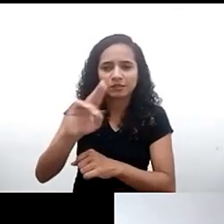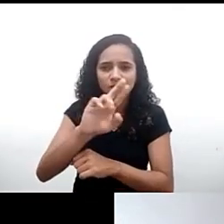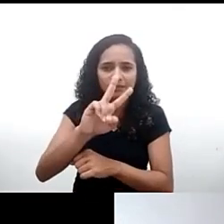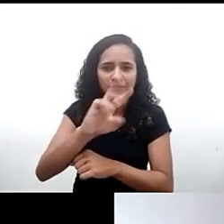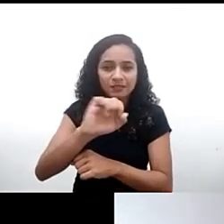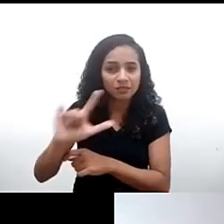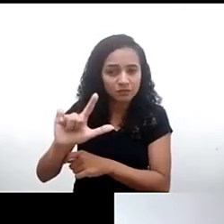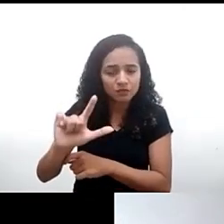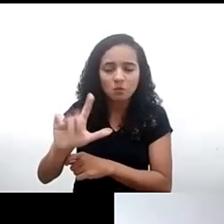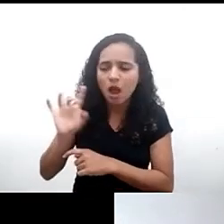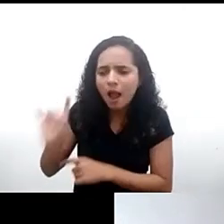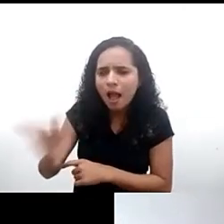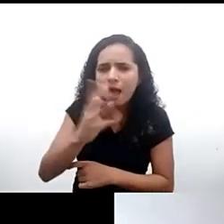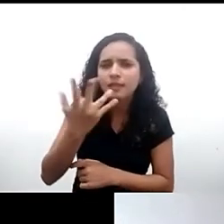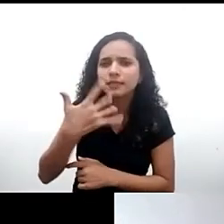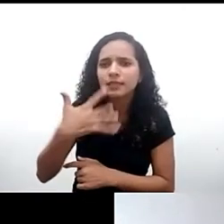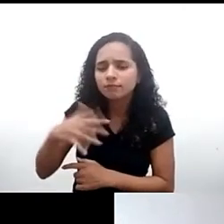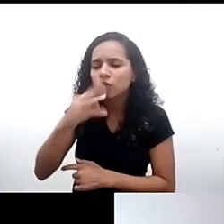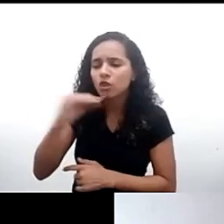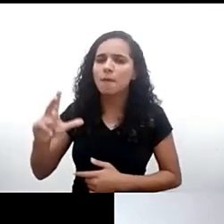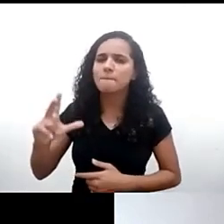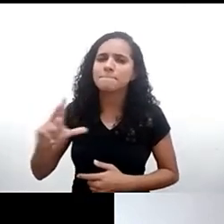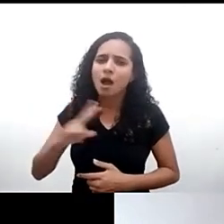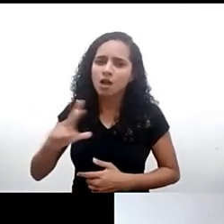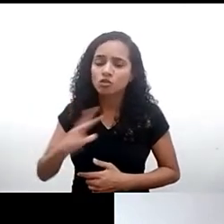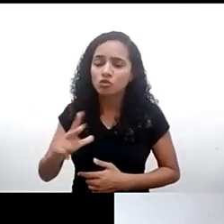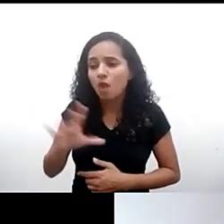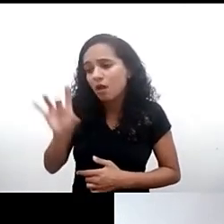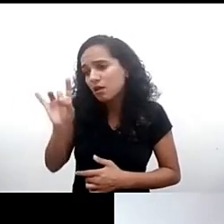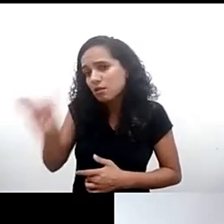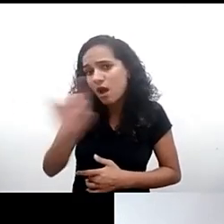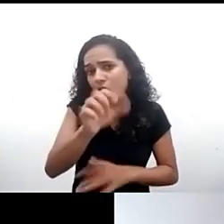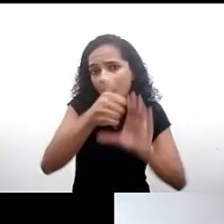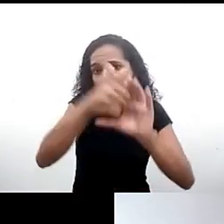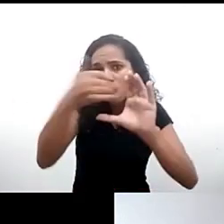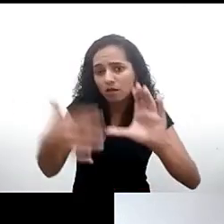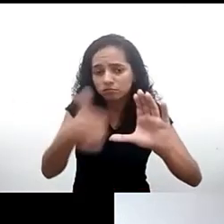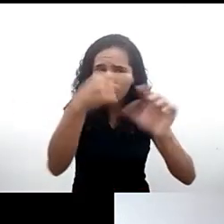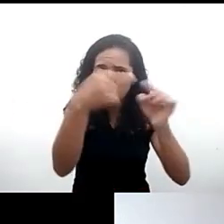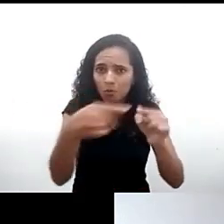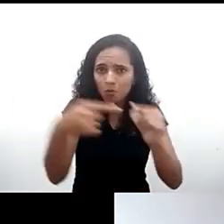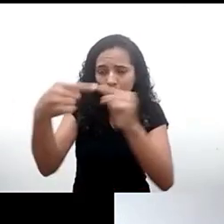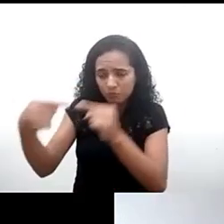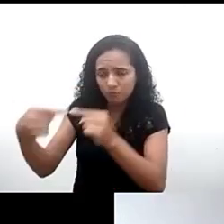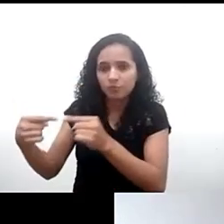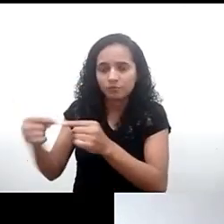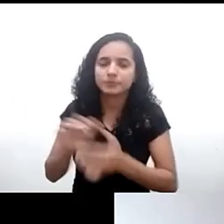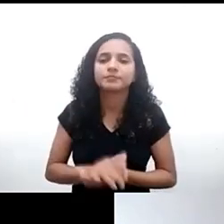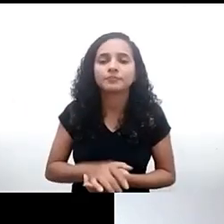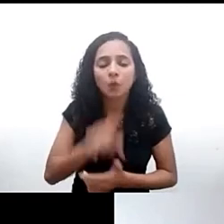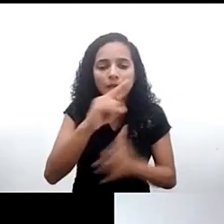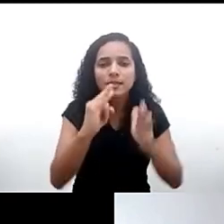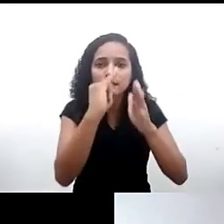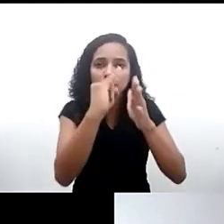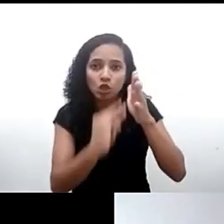específicas eu acho que esse documento como foi falado pelo Luiz o fato de poder levar esse documento